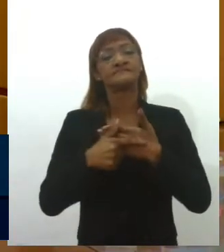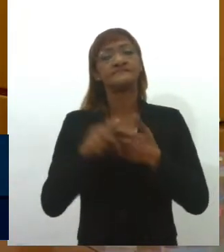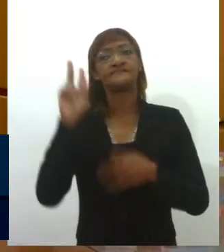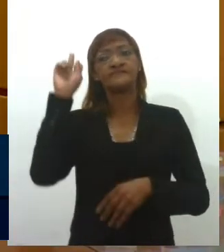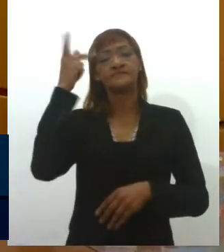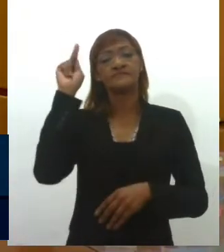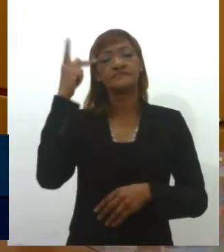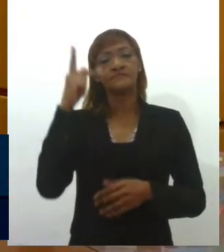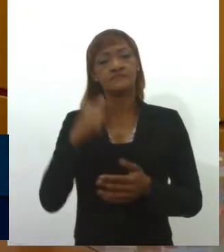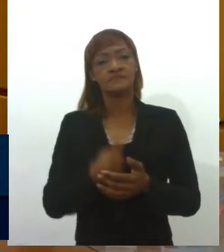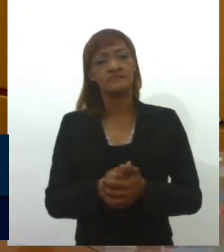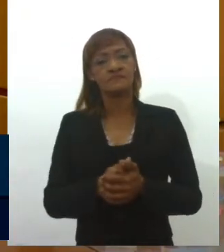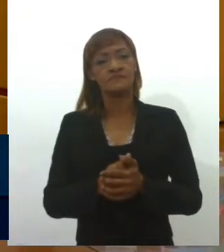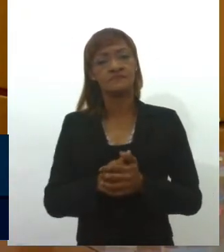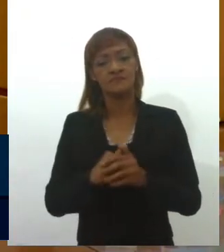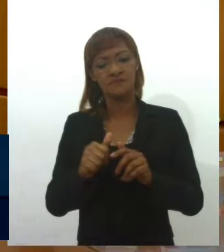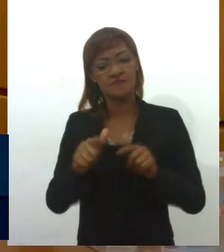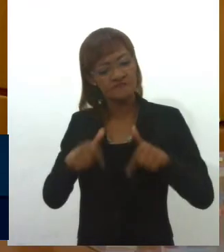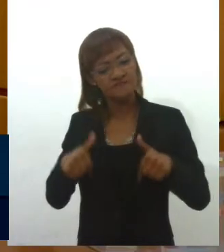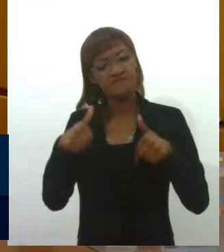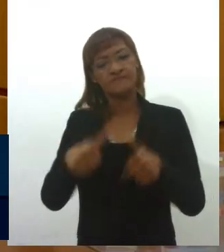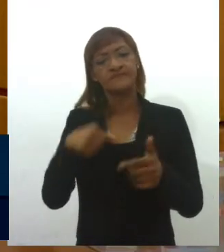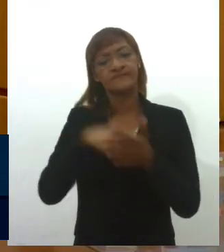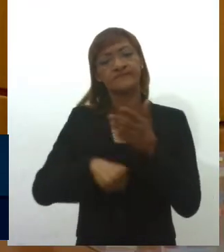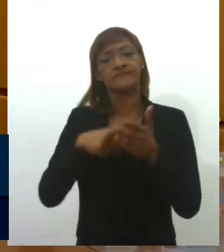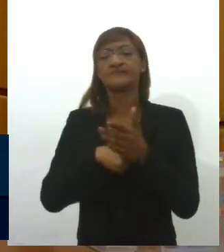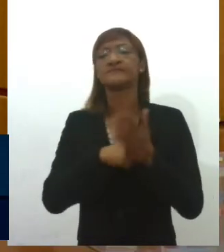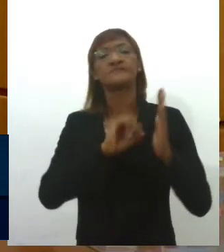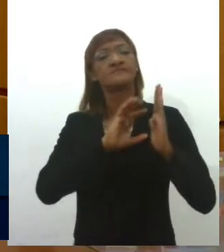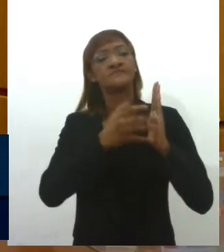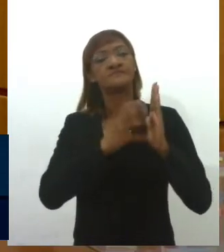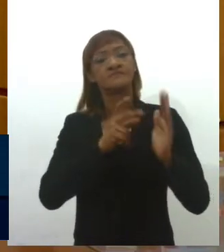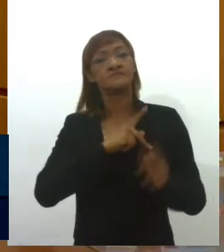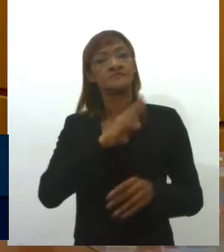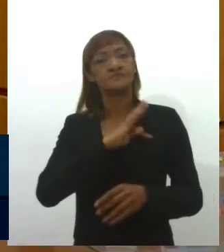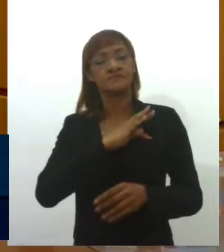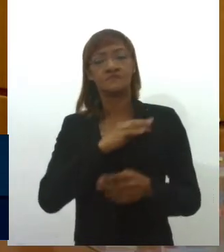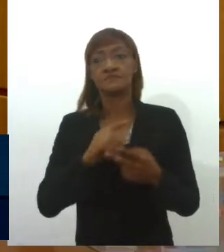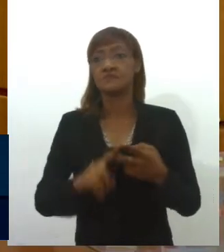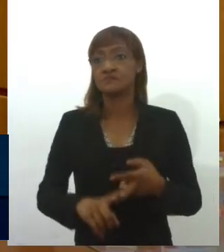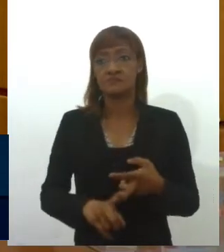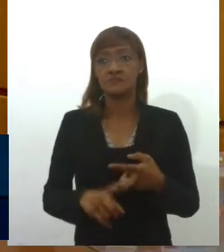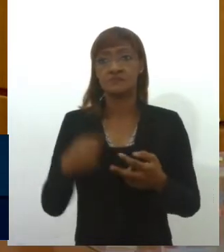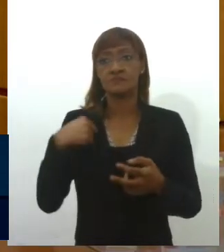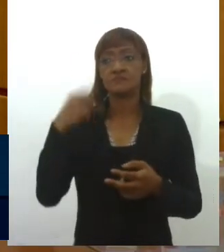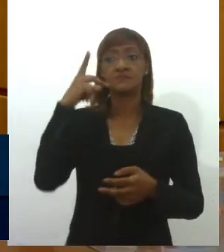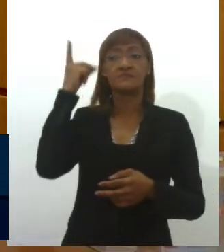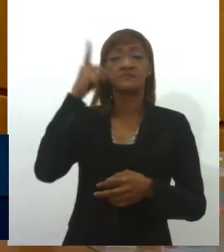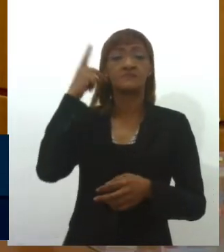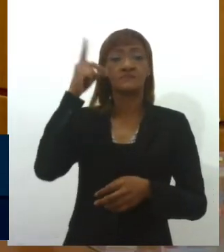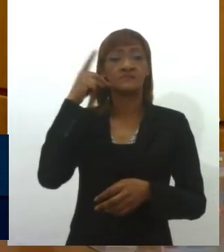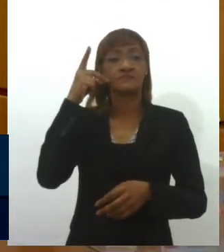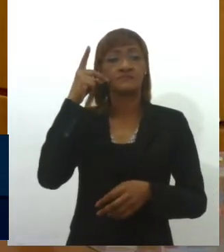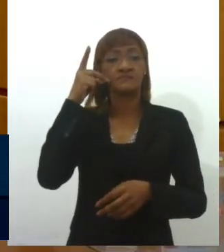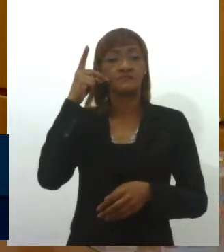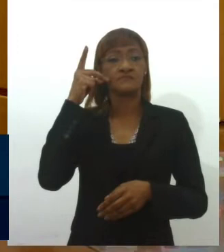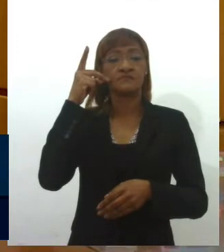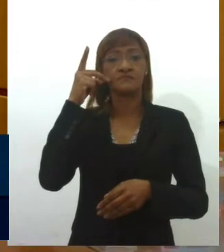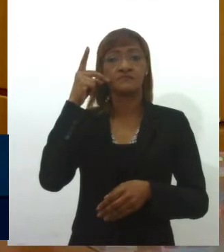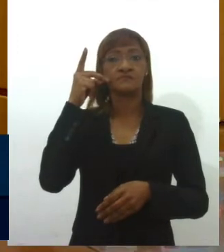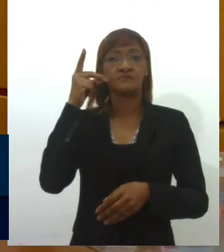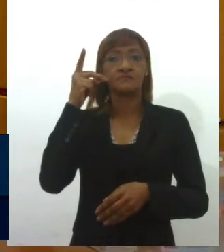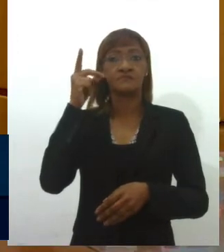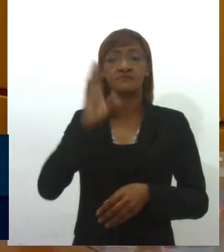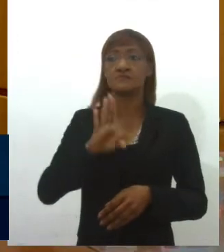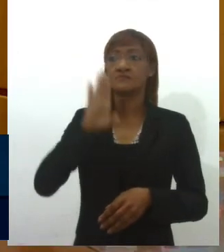militante de um partido de esquerda, como deputado eleito com discurso